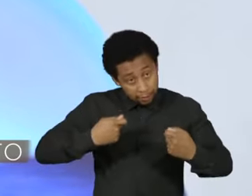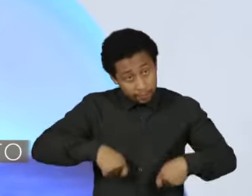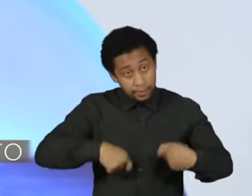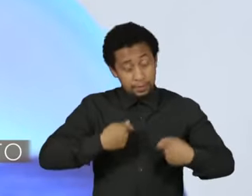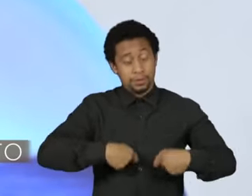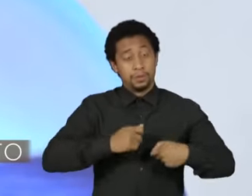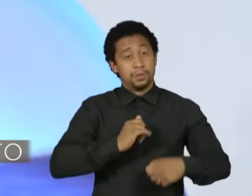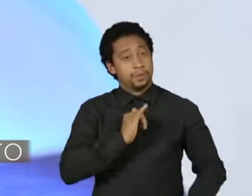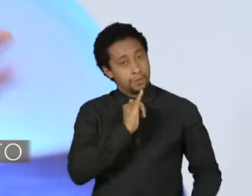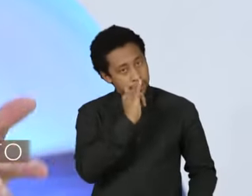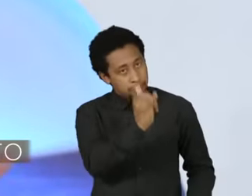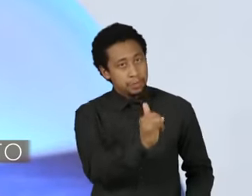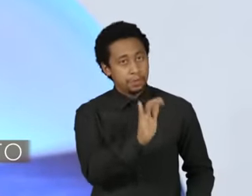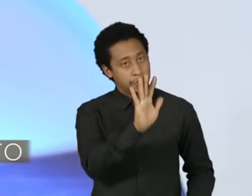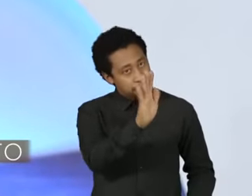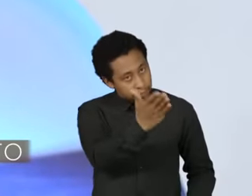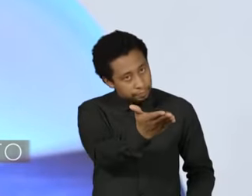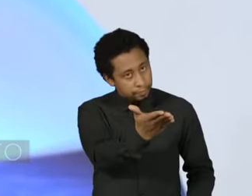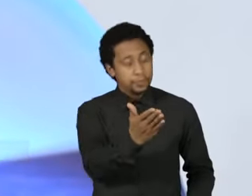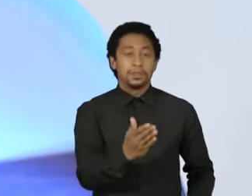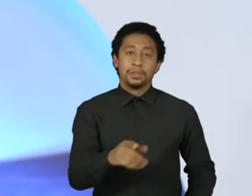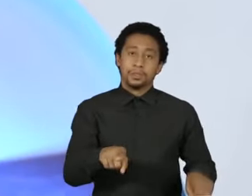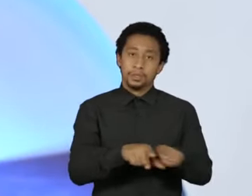nessa resposta e dizer o Brasil.